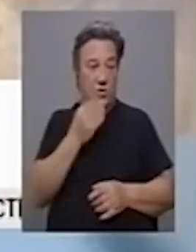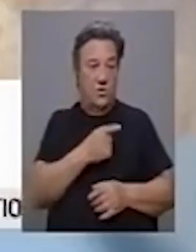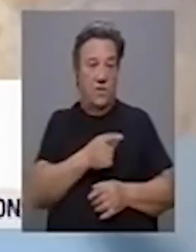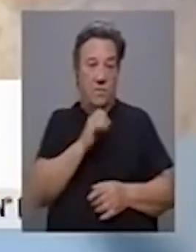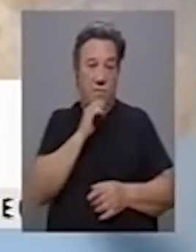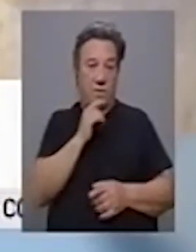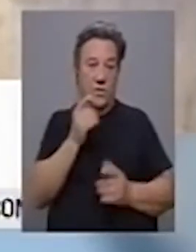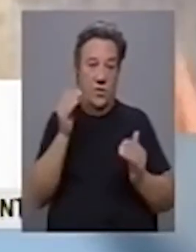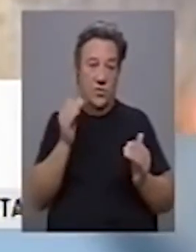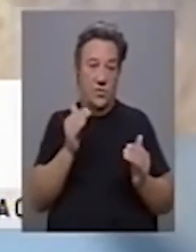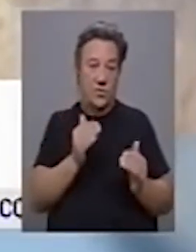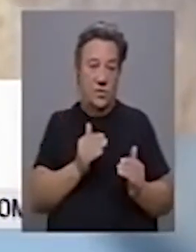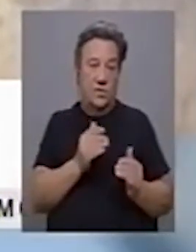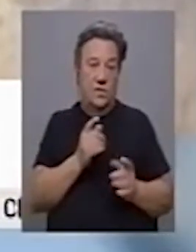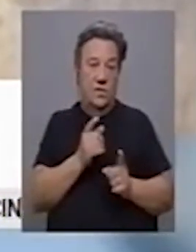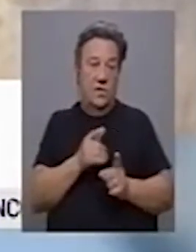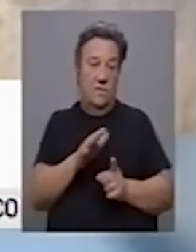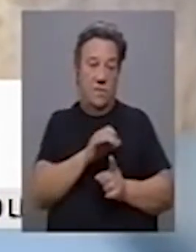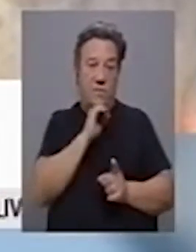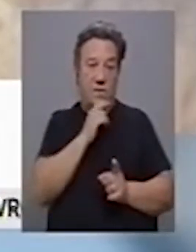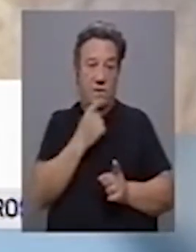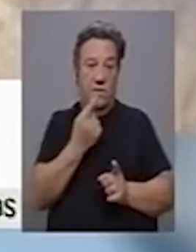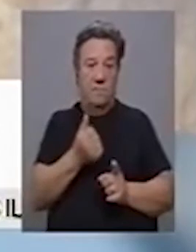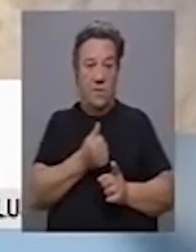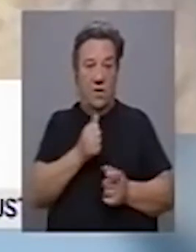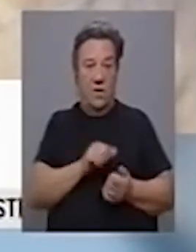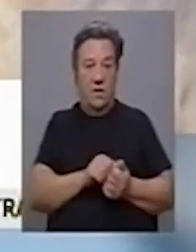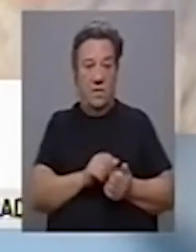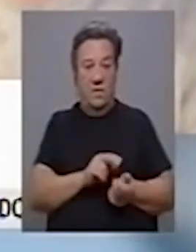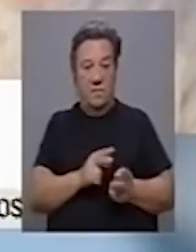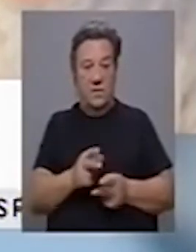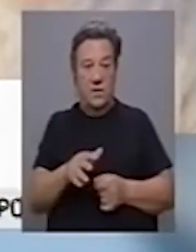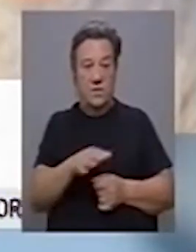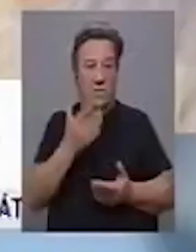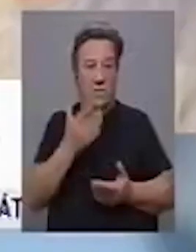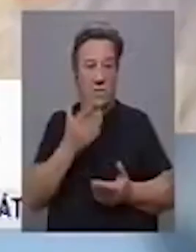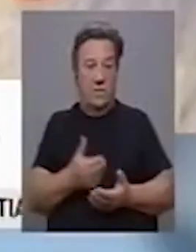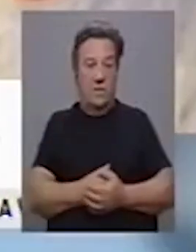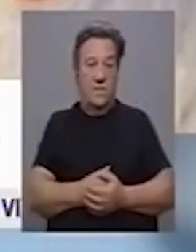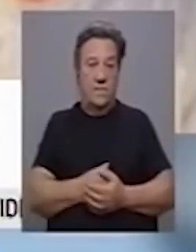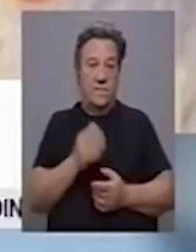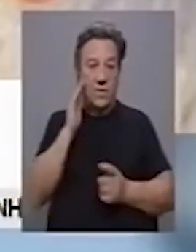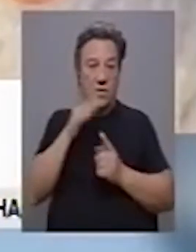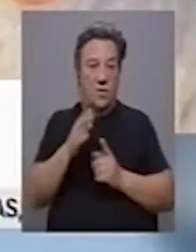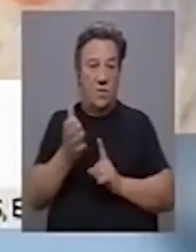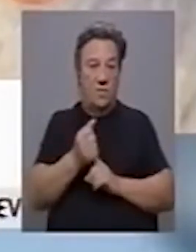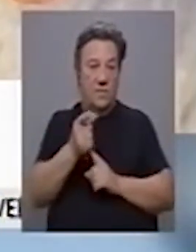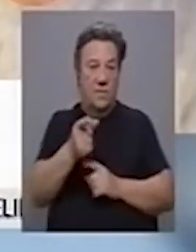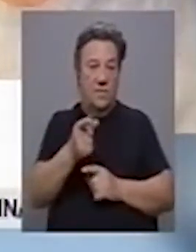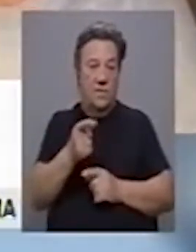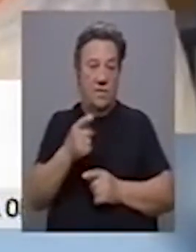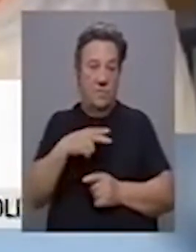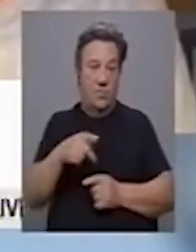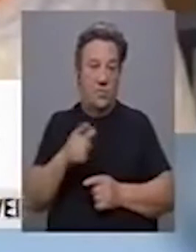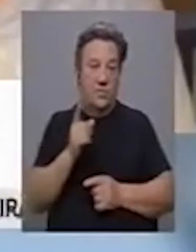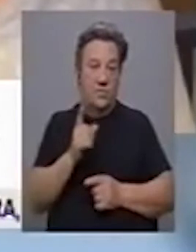possam ser reduzidos e dessa forma possamos ter uma melhor adaptação às circunstâncias atuais. Os resultados obtidos em